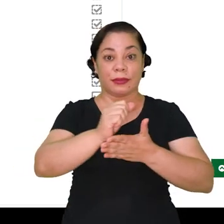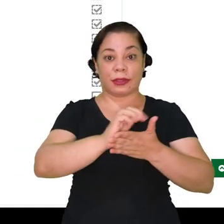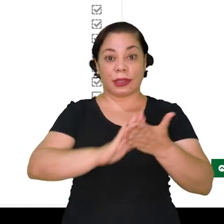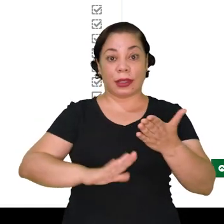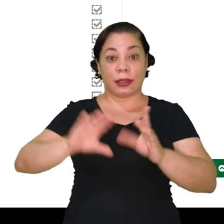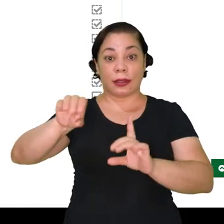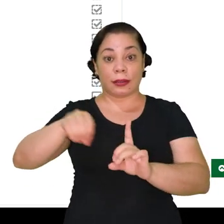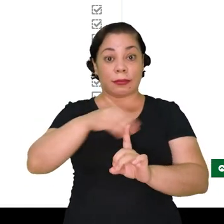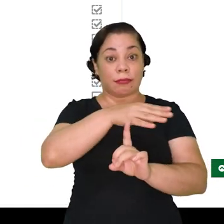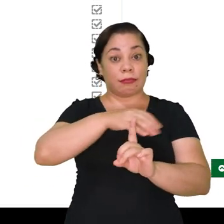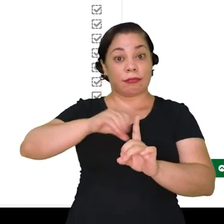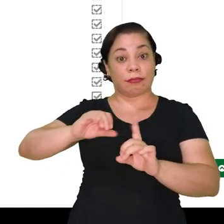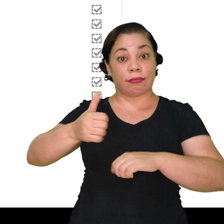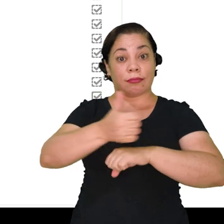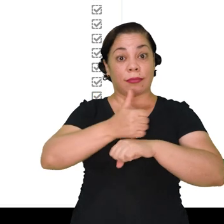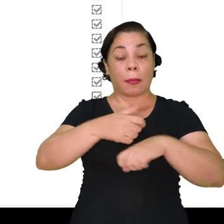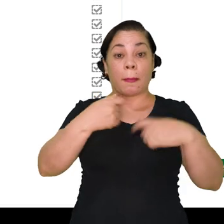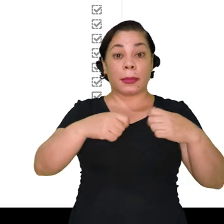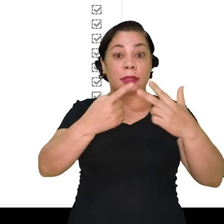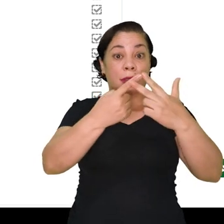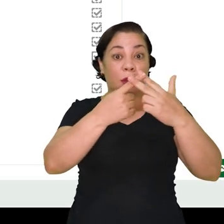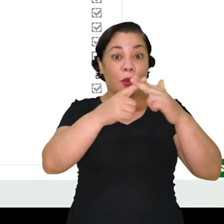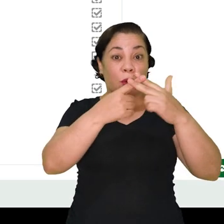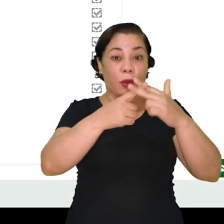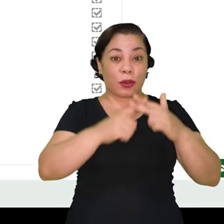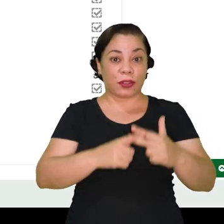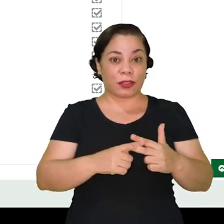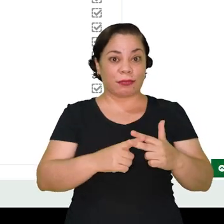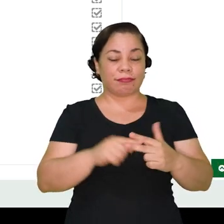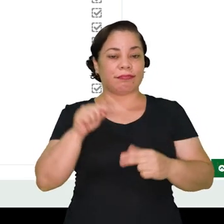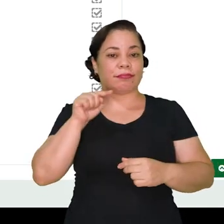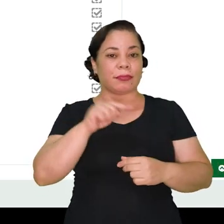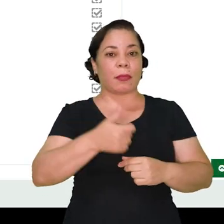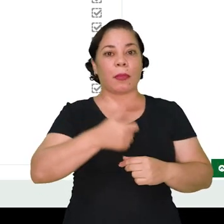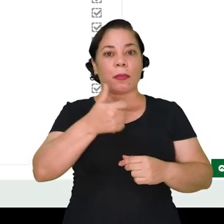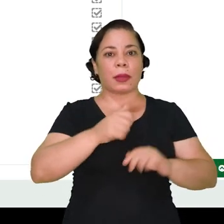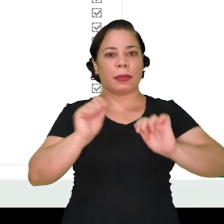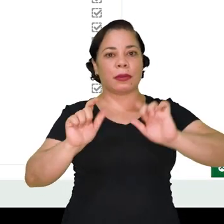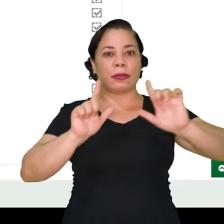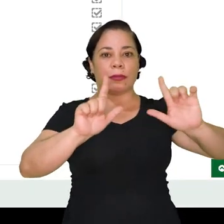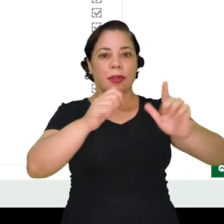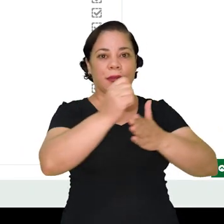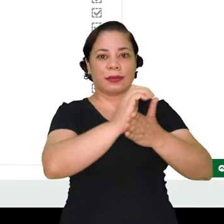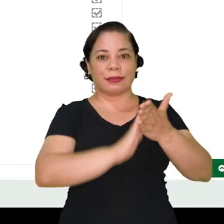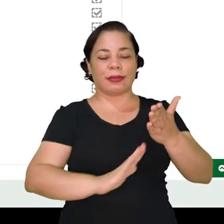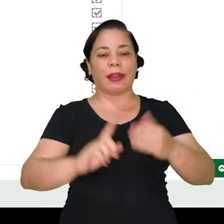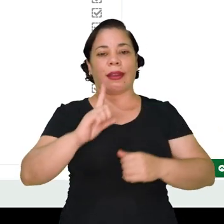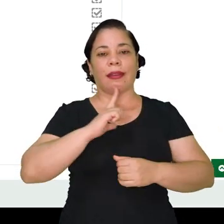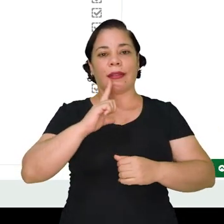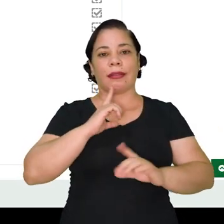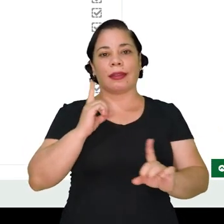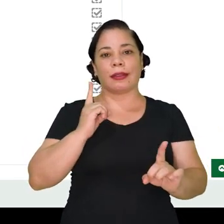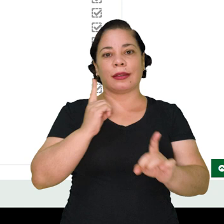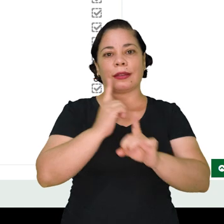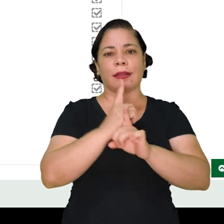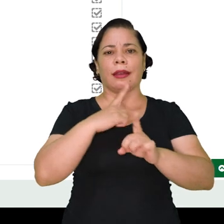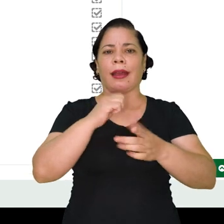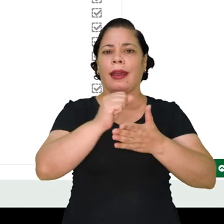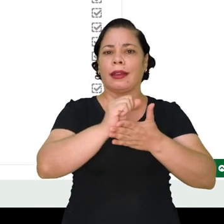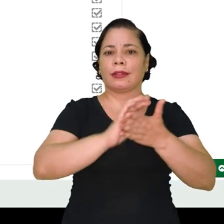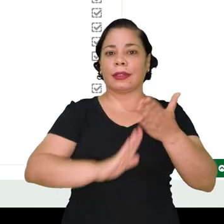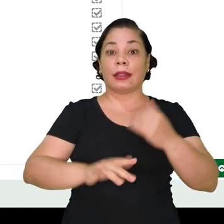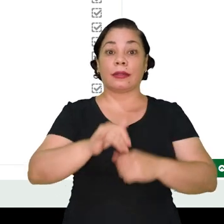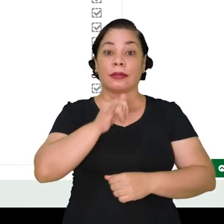atividades que o mediador precisa corrigir. Então, aqui nesse primeiro bloco de atividades, você vai encontrar